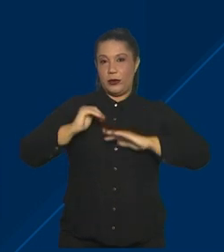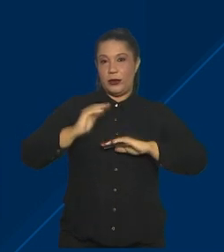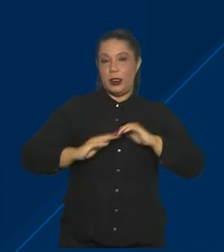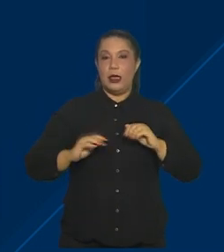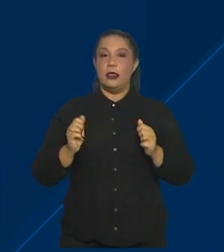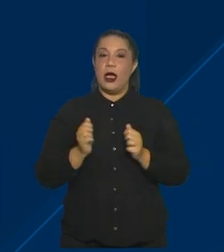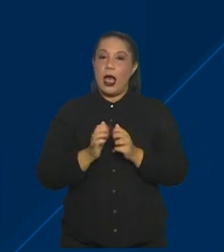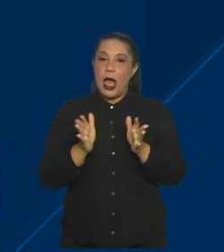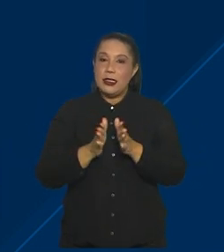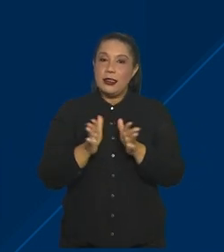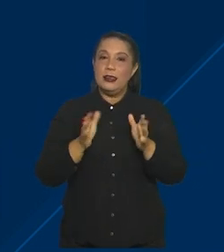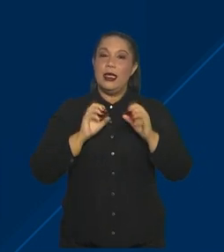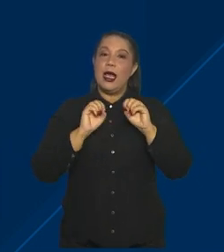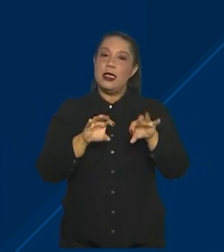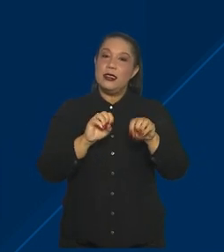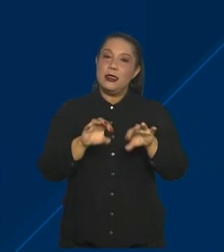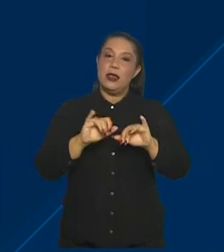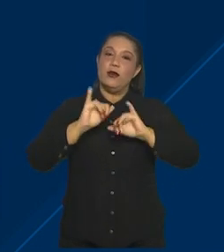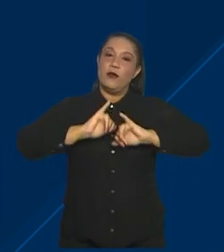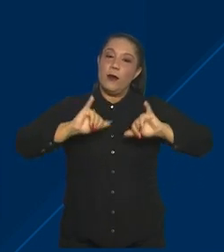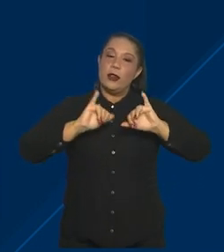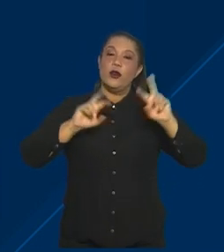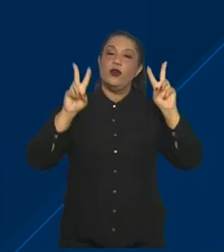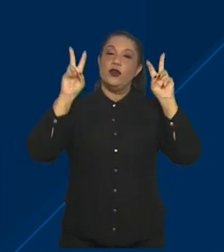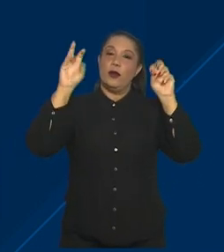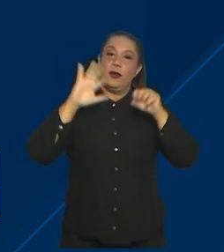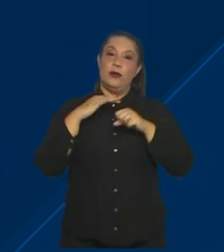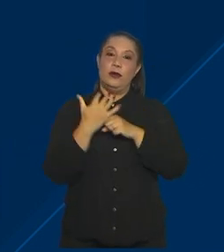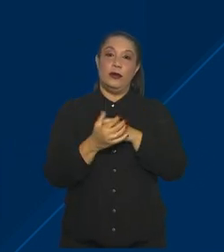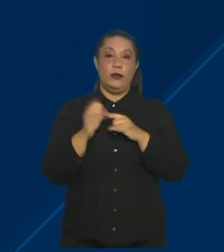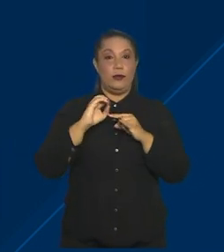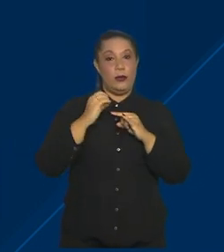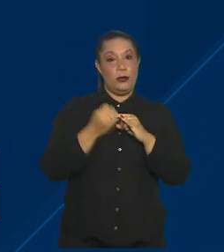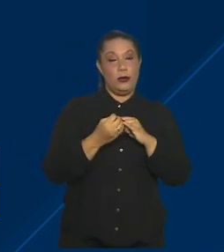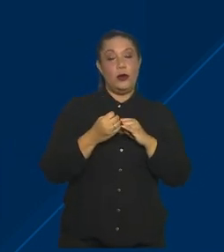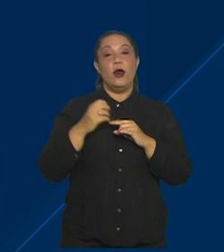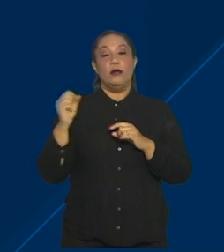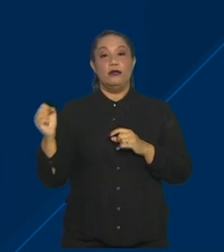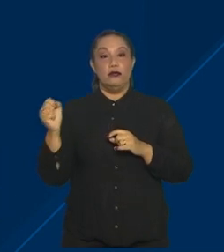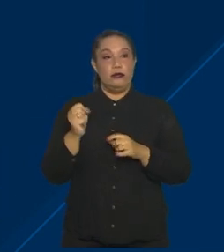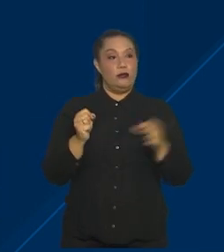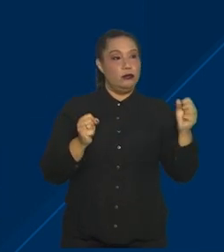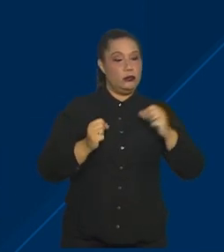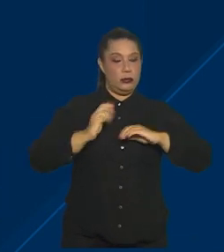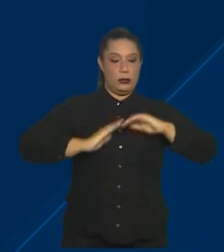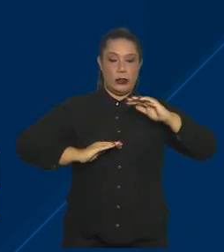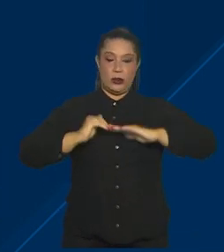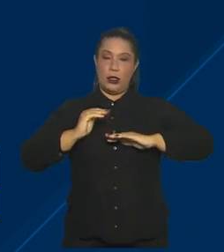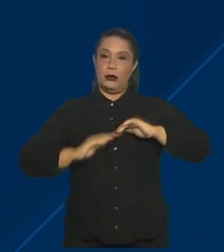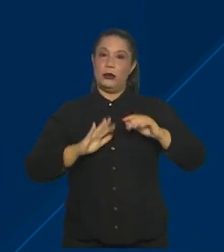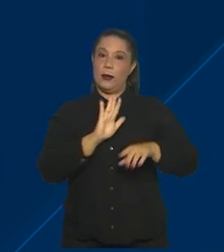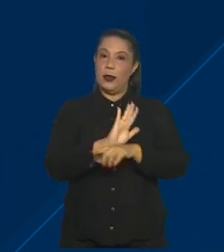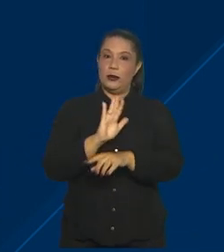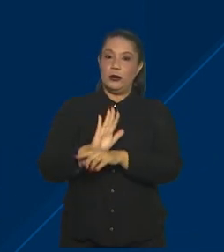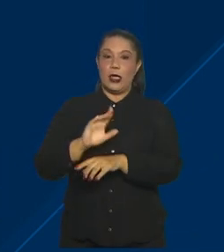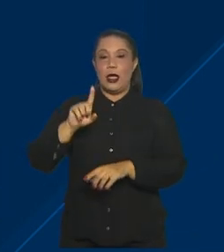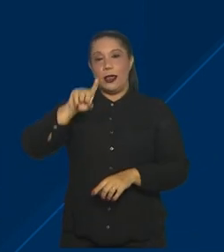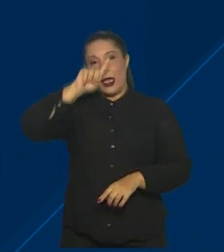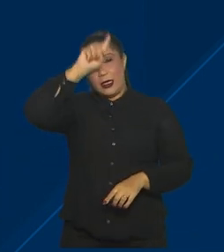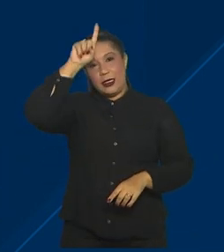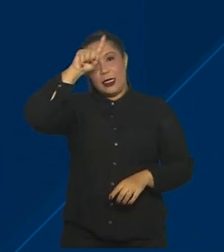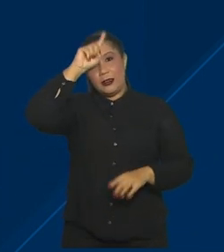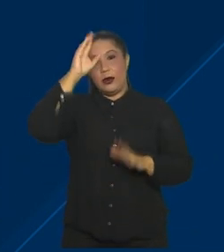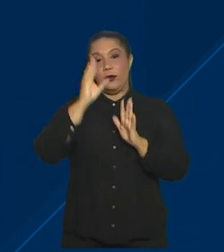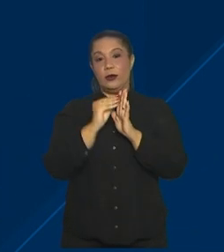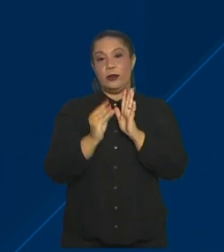acesso a informações corretas sobre a Covid-19. A Fiocruz colocou os especialistas à disposição para ajudar na criação de conteúdos